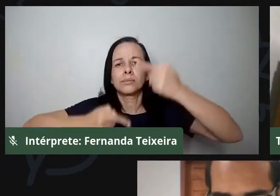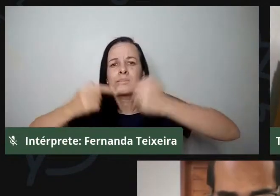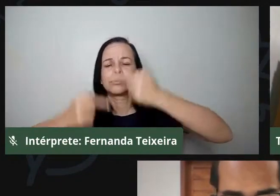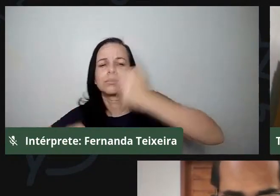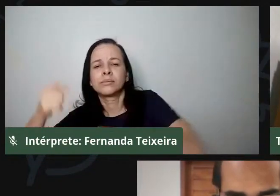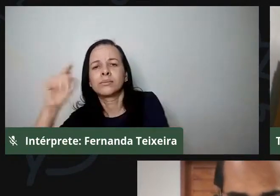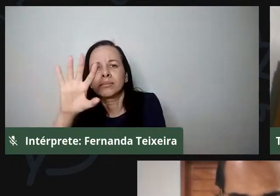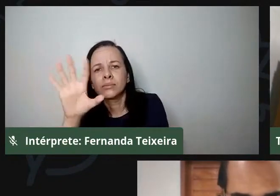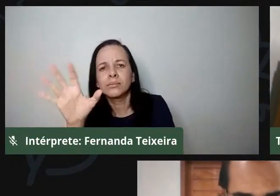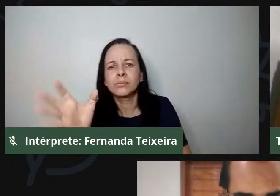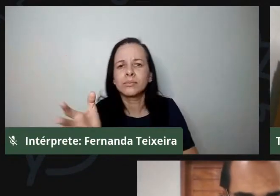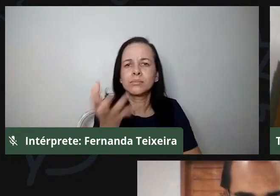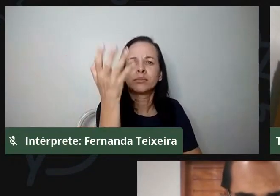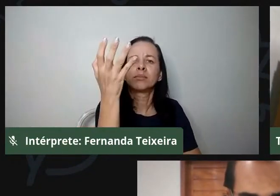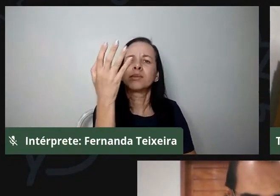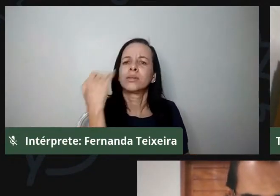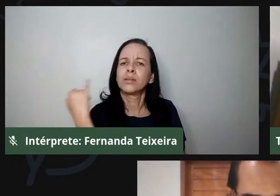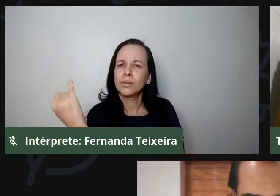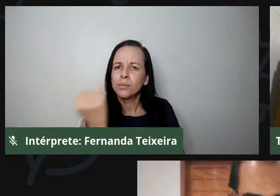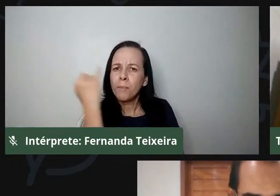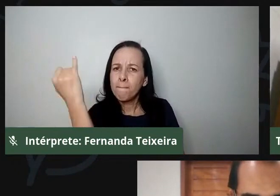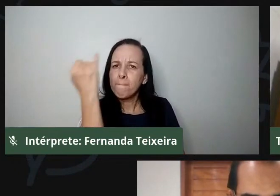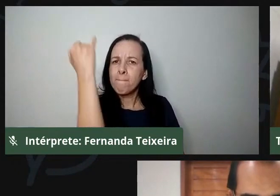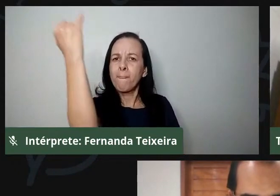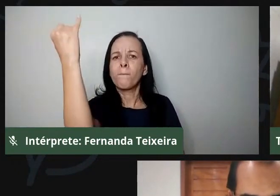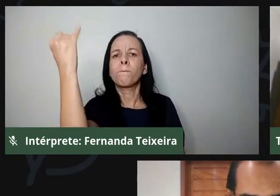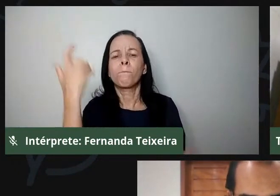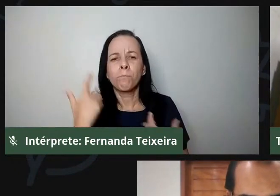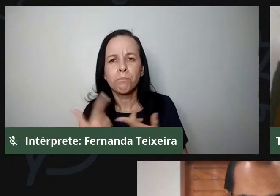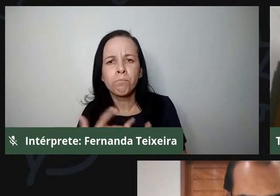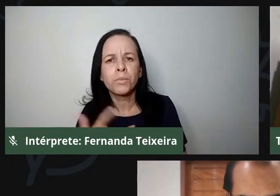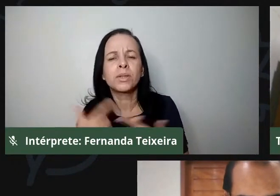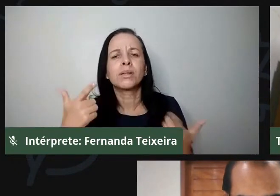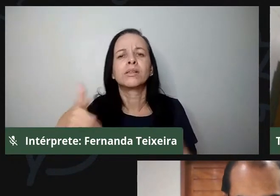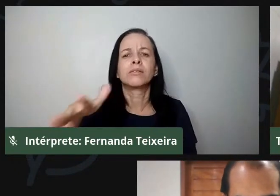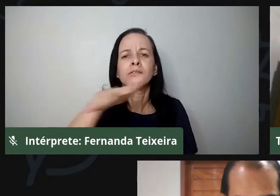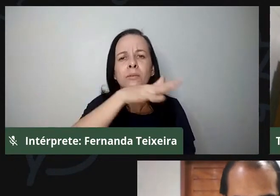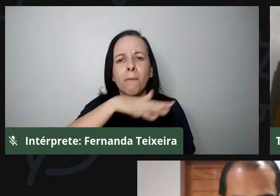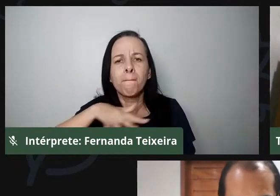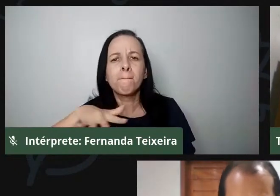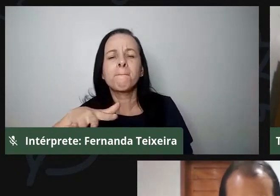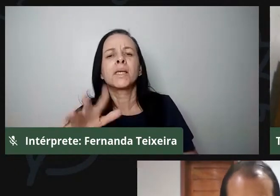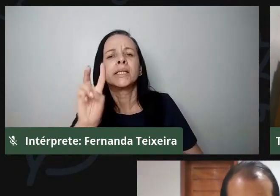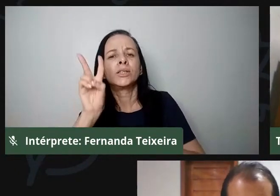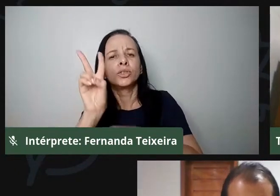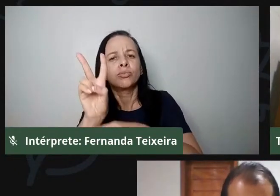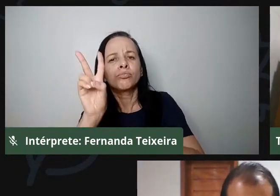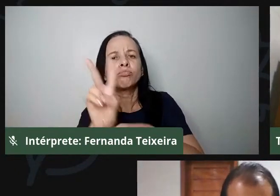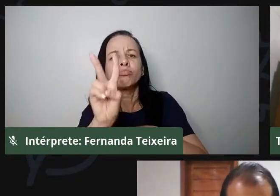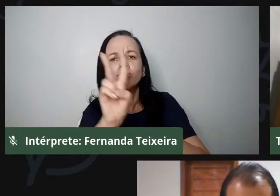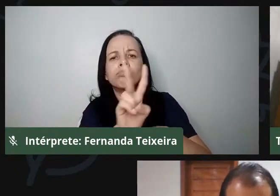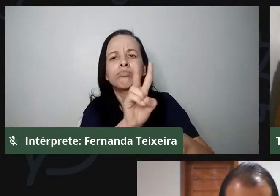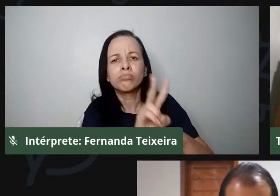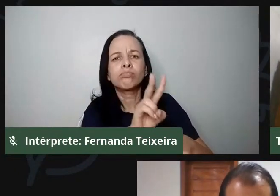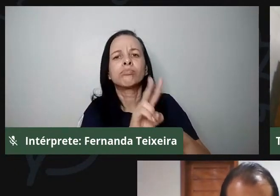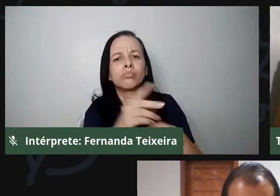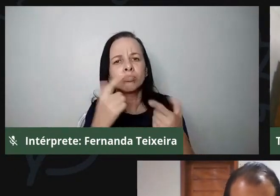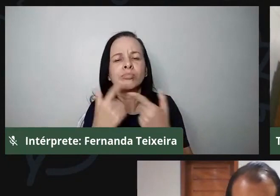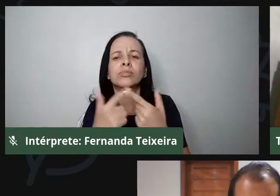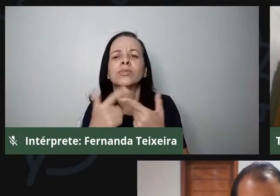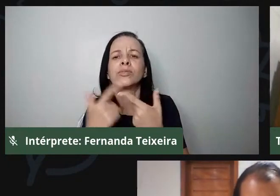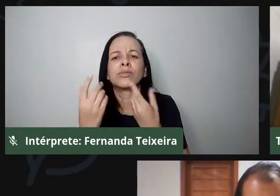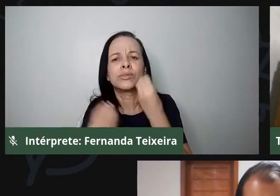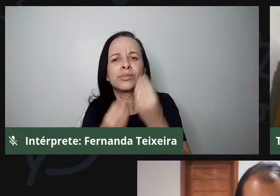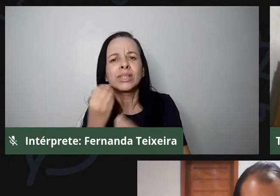importante que assim, foi justamente também ter um ambiente preservado, foi o que permitiu com que essas comunidades aí